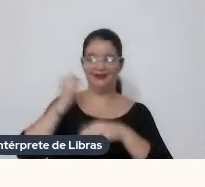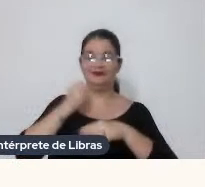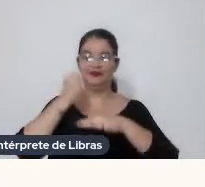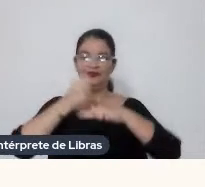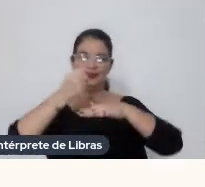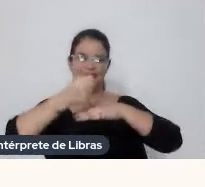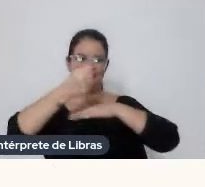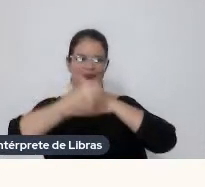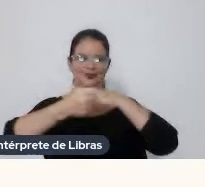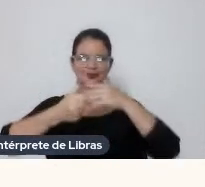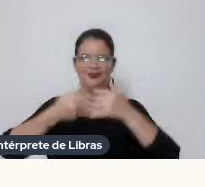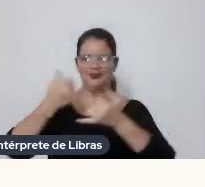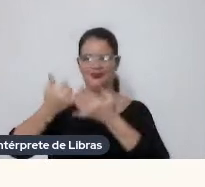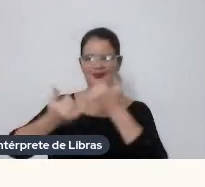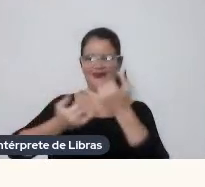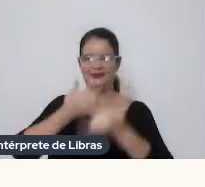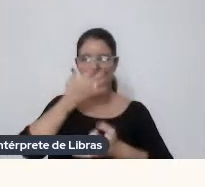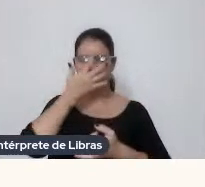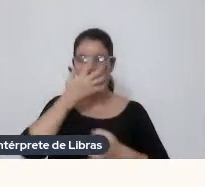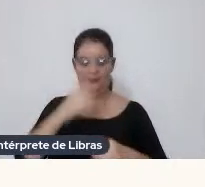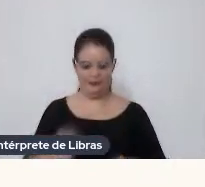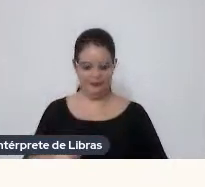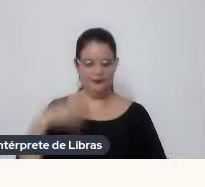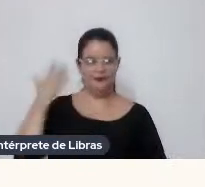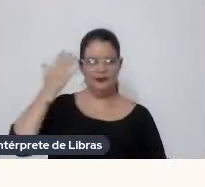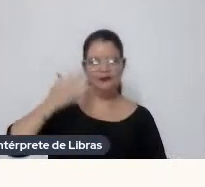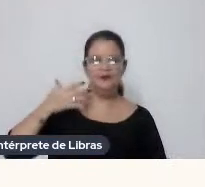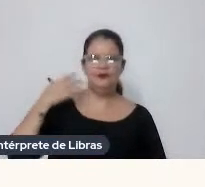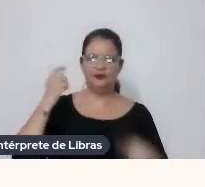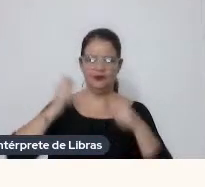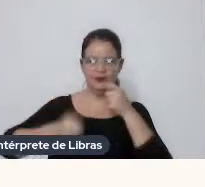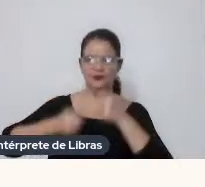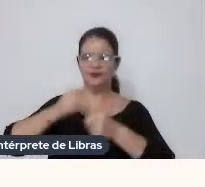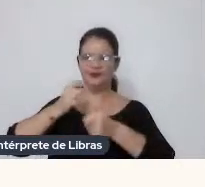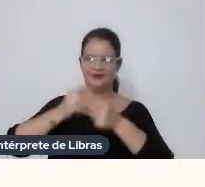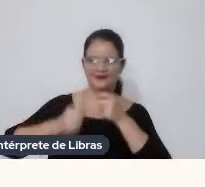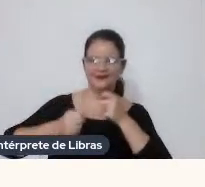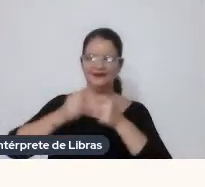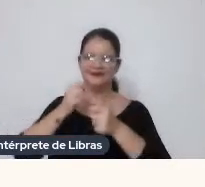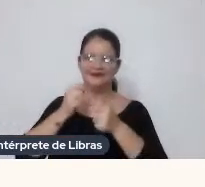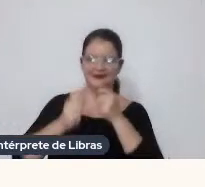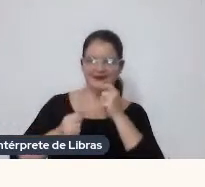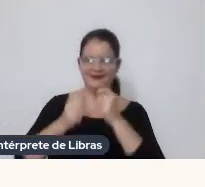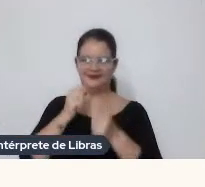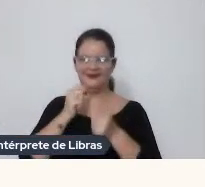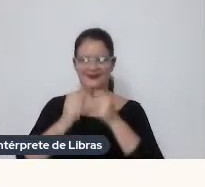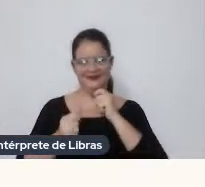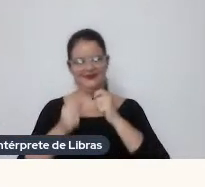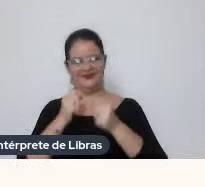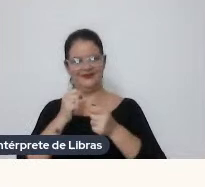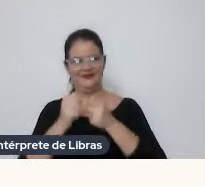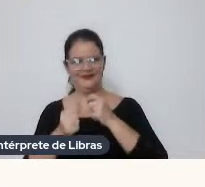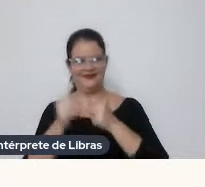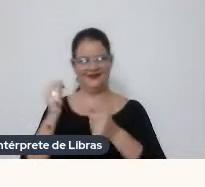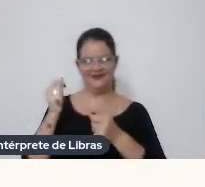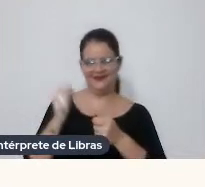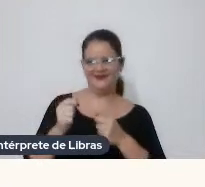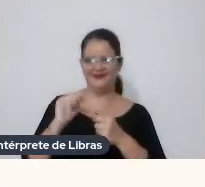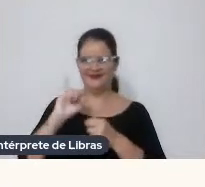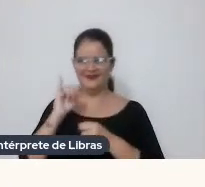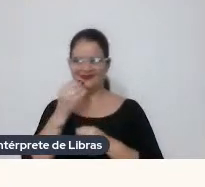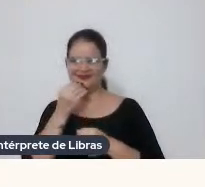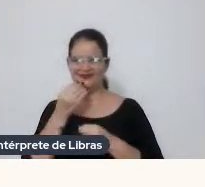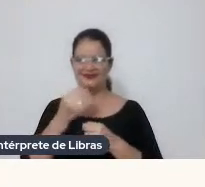abundância